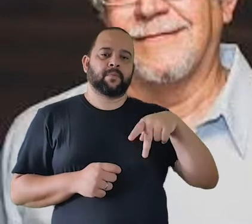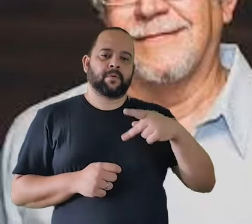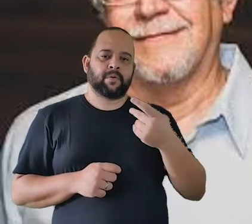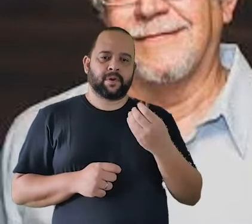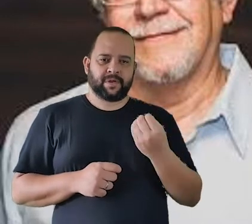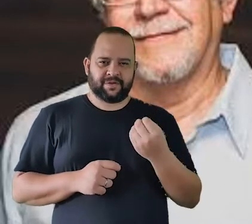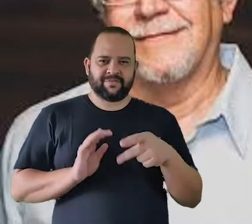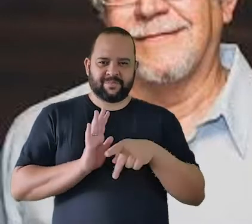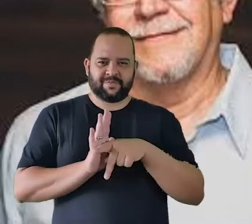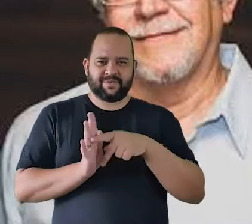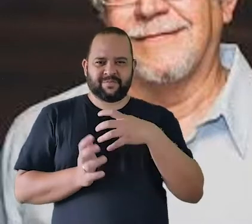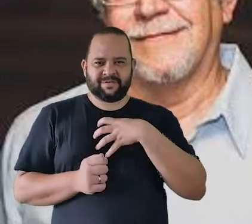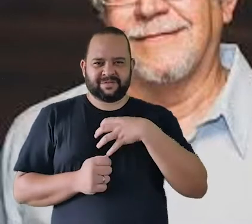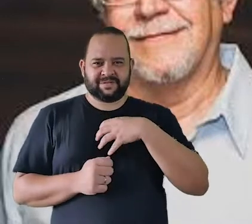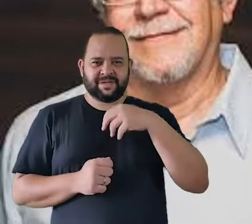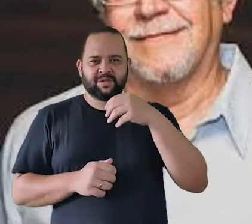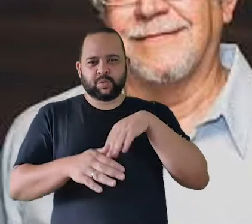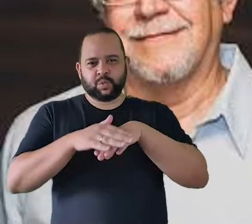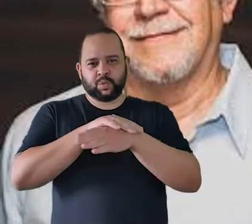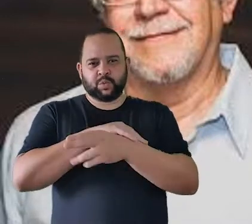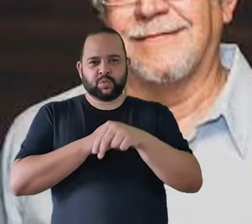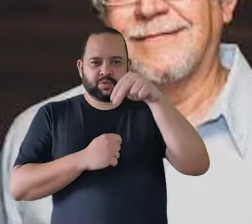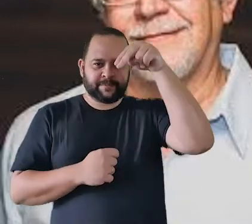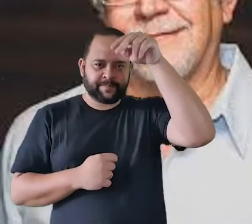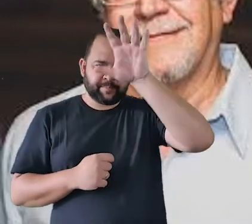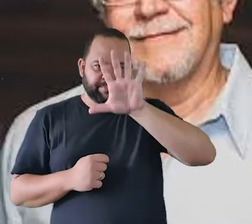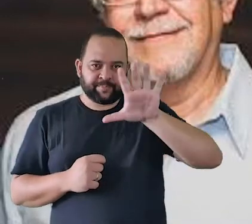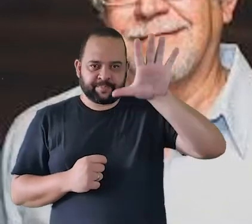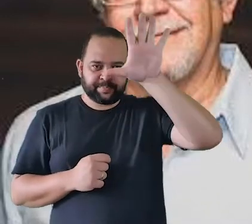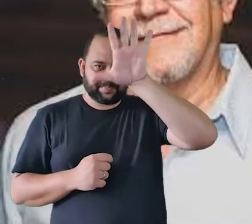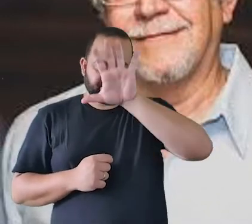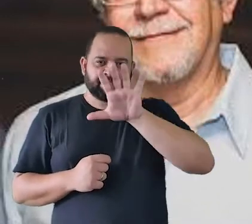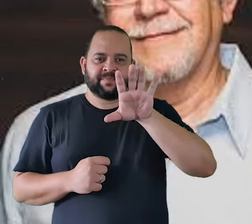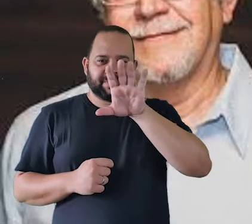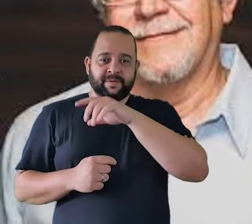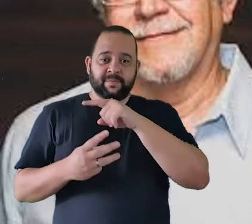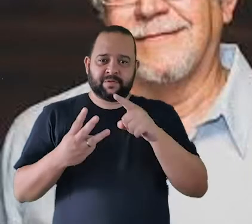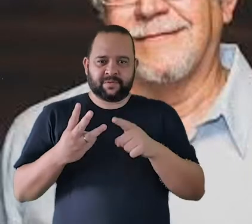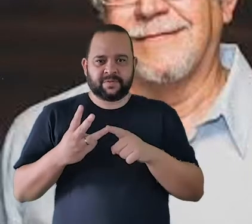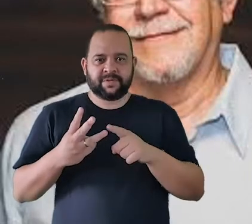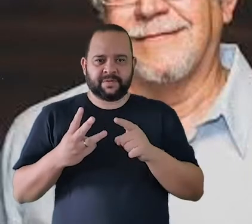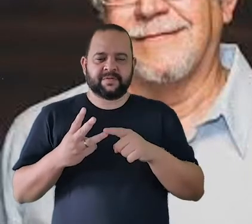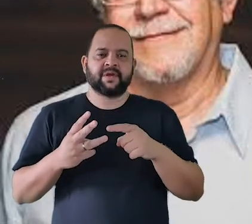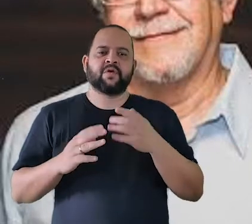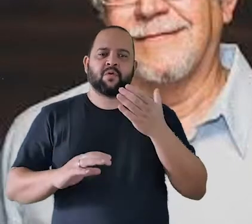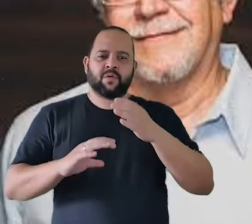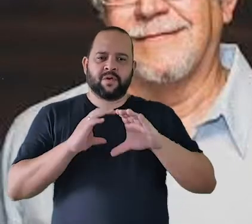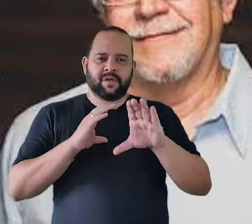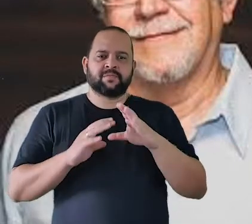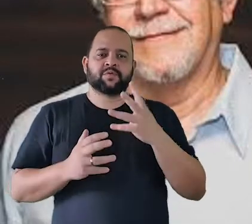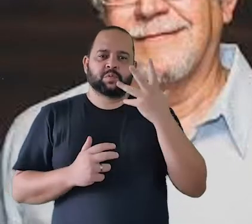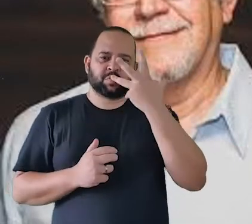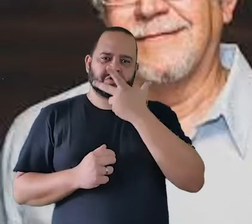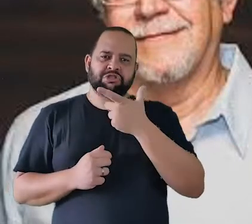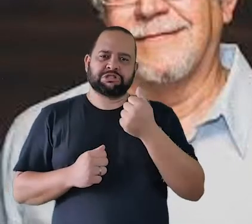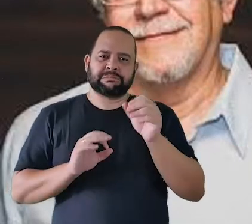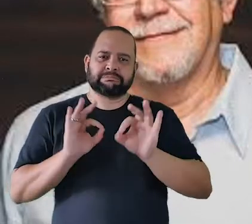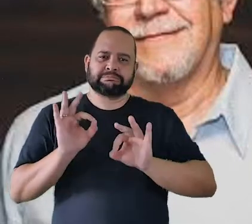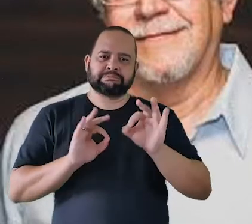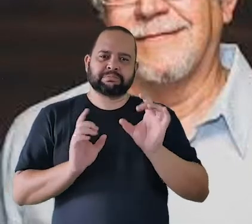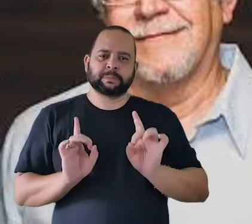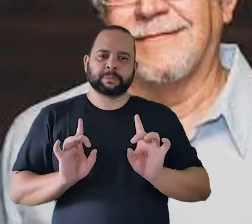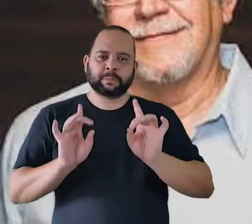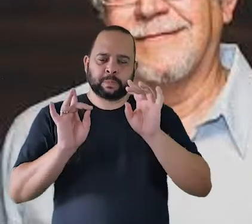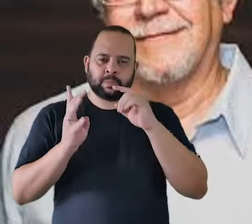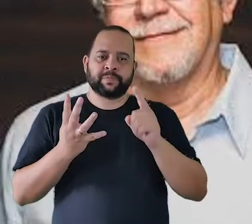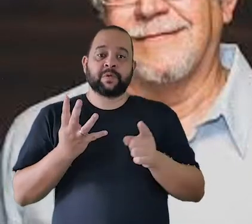lá do Nordeste. Depois, o terceiro movimento é um canto muito bonito, muito bem feito, muito bem cantado. E o quarto é